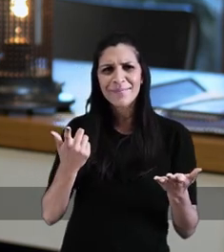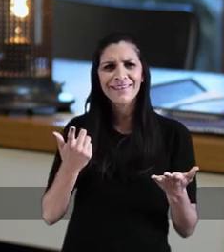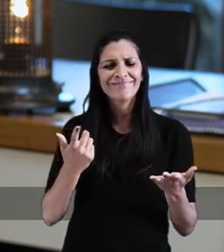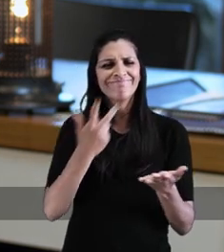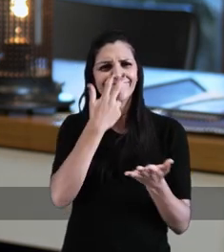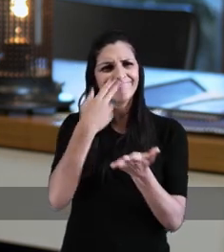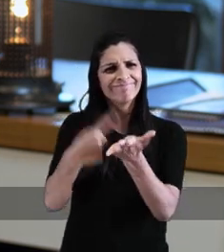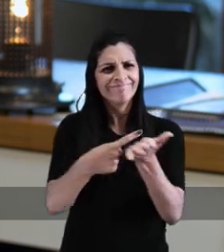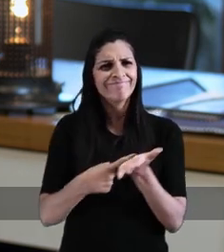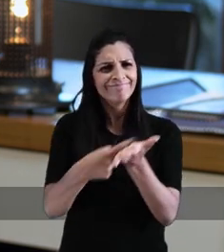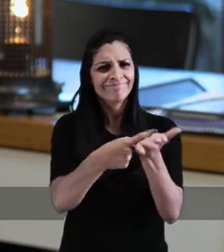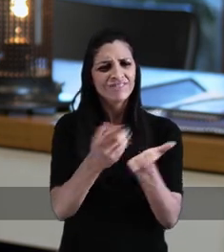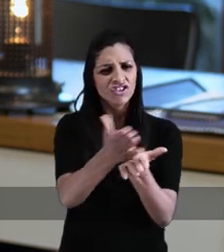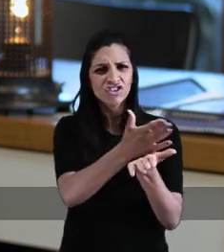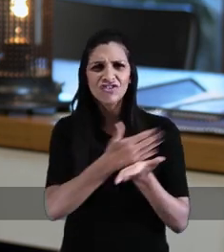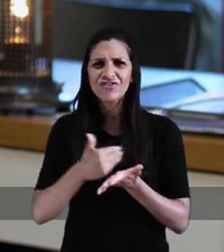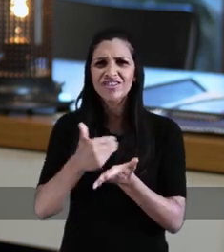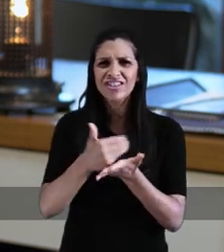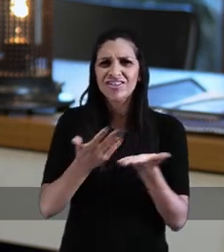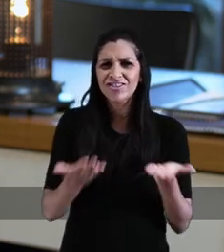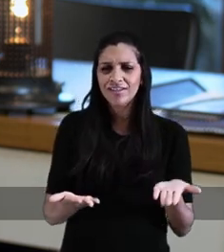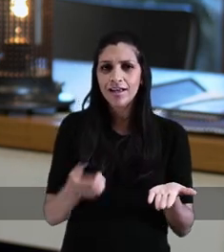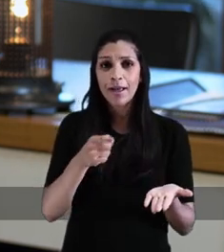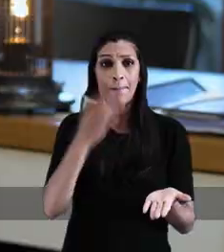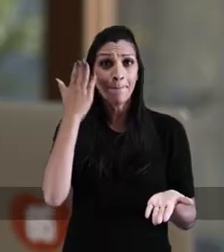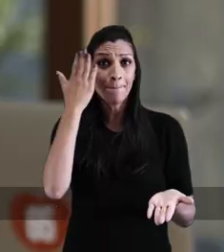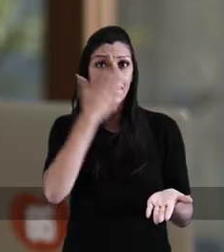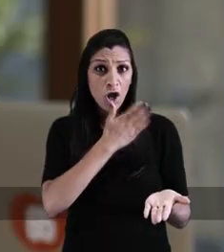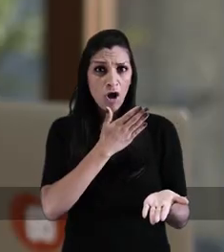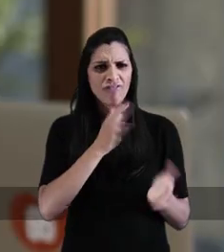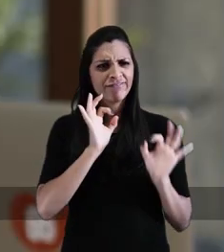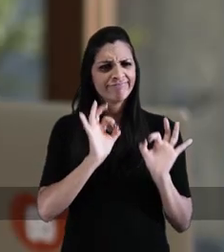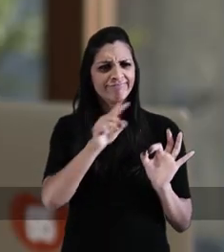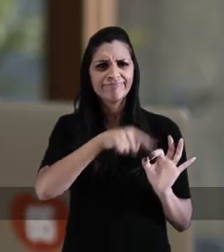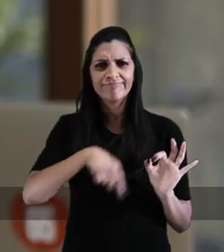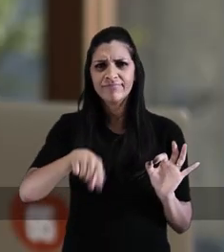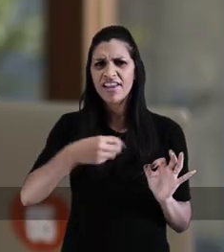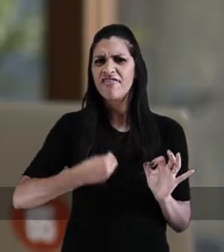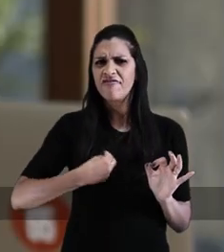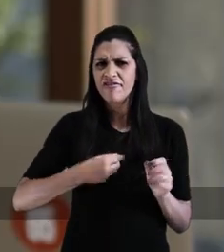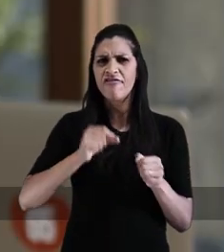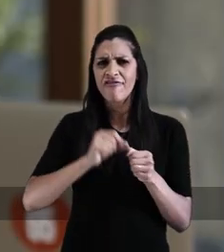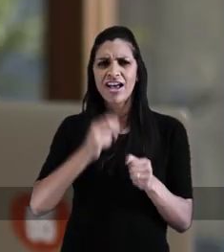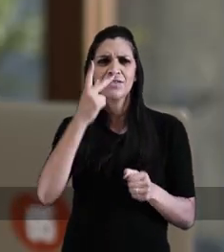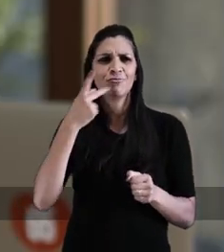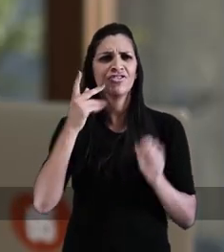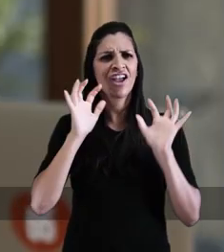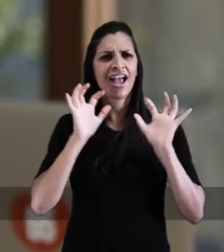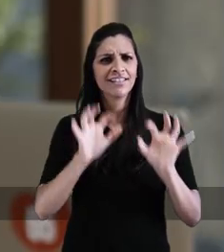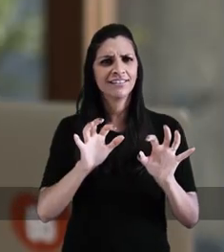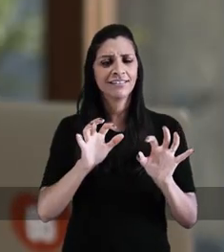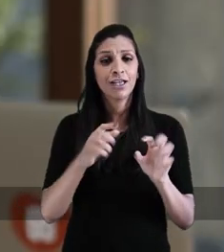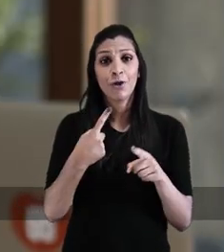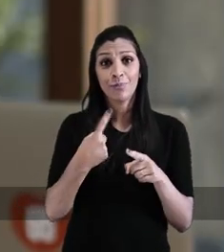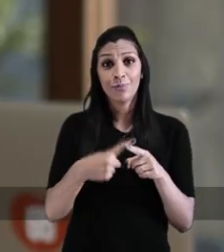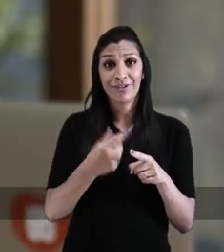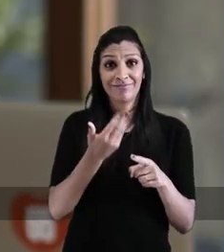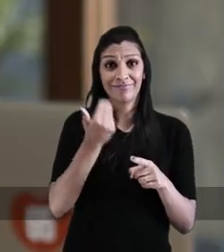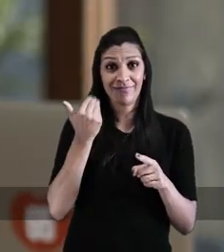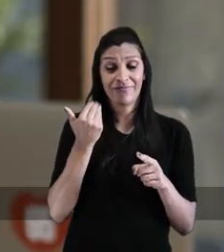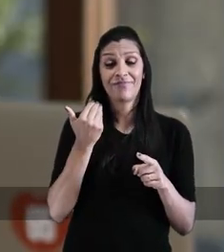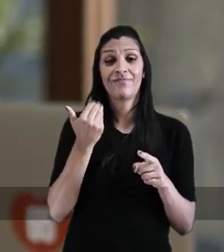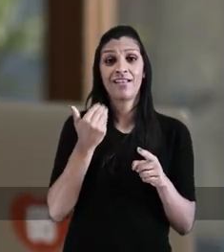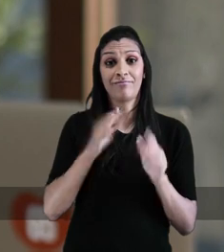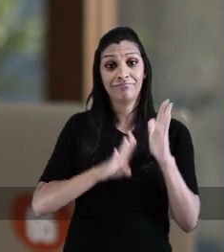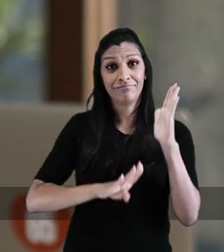o risco na conta, sabe? E dividem entre si. A maior prova que eles, pra mim, que eles vivem e fazem política assim,